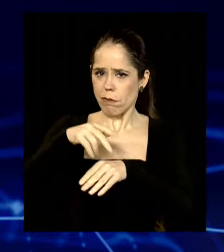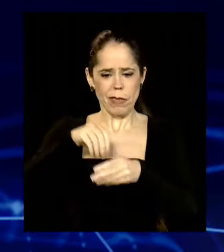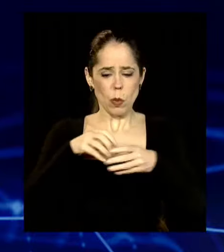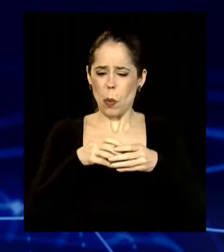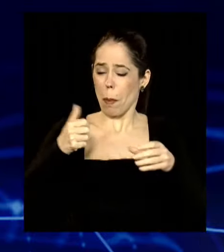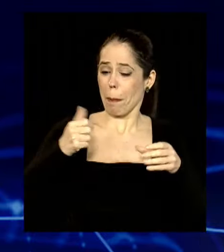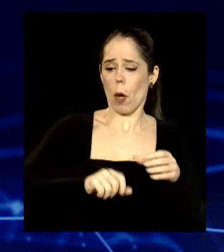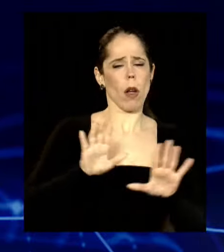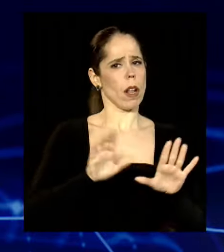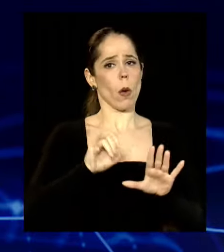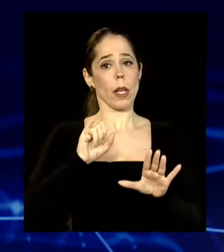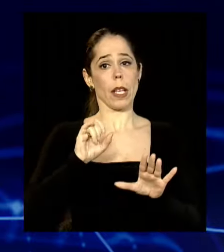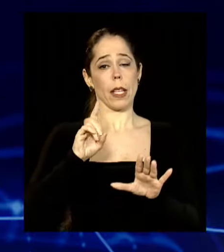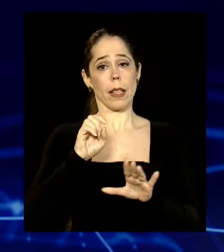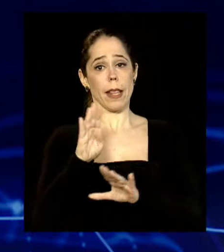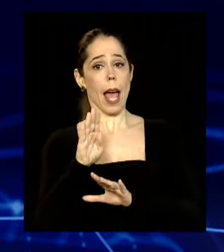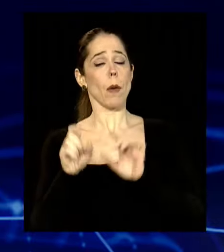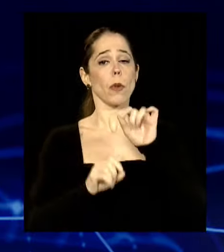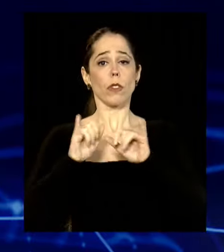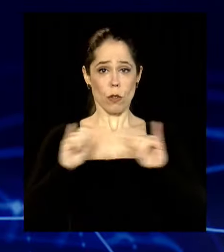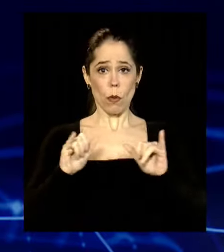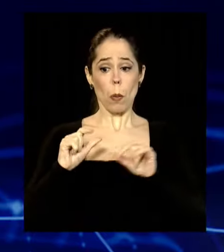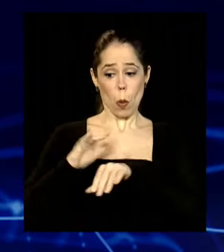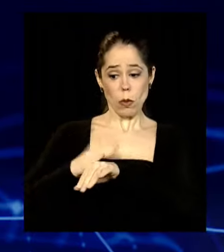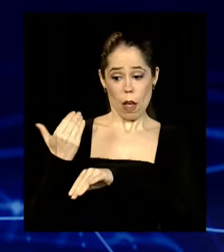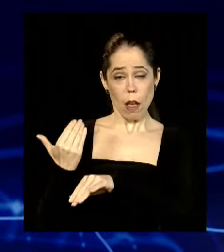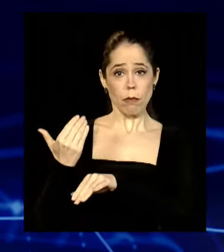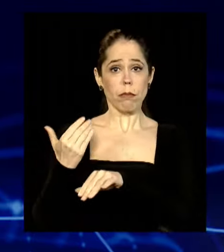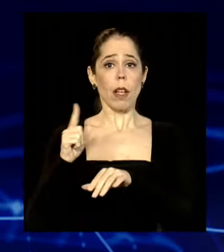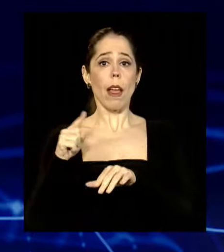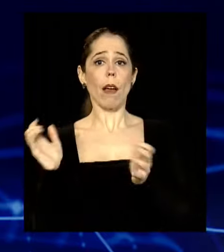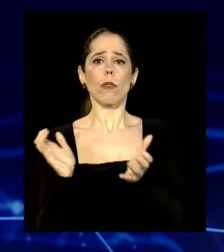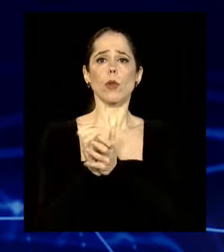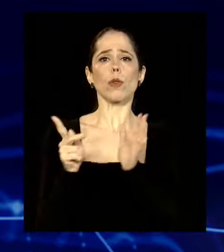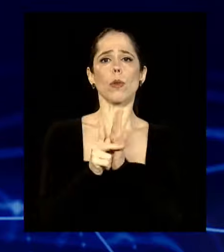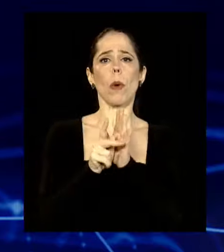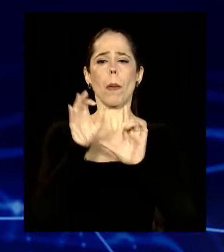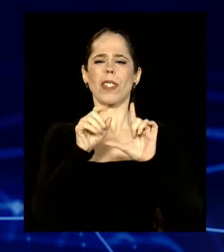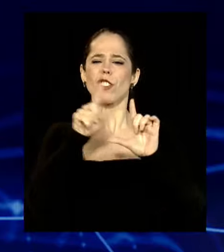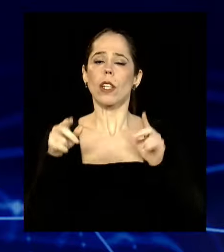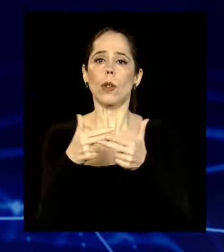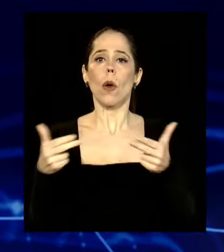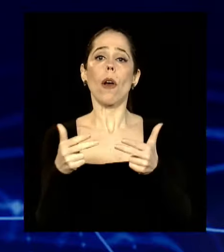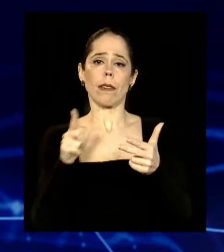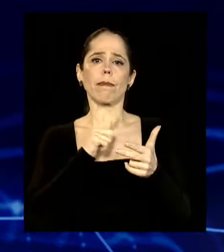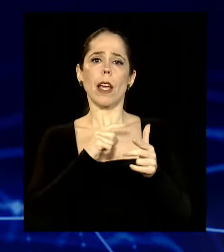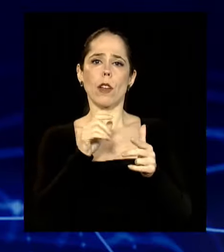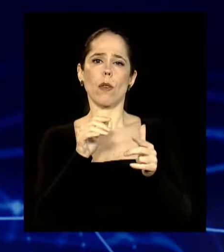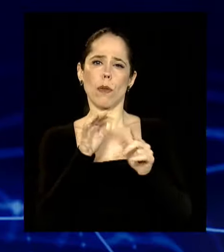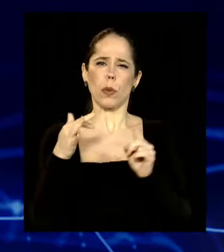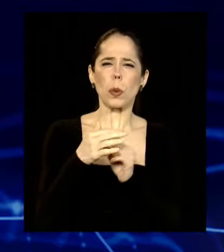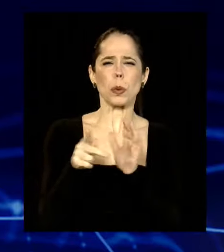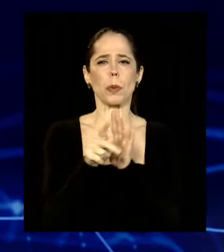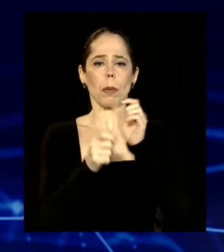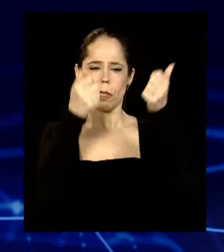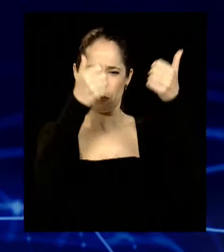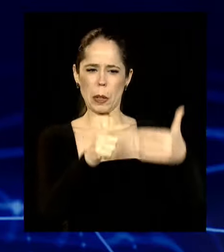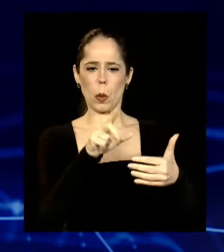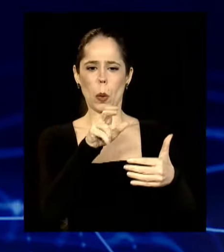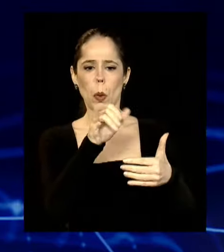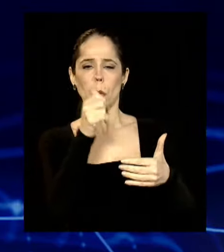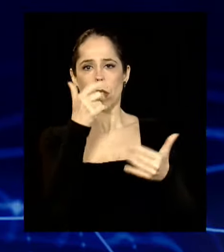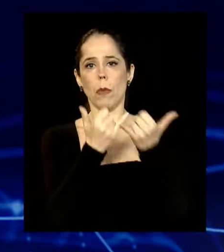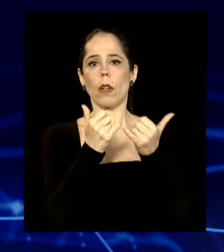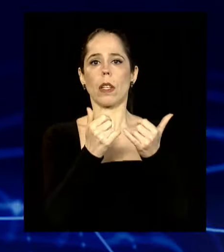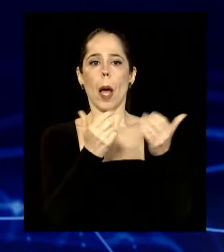recentemente e ele é o conjunto dos indicadores. A parte do fluxo, que a Lúcia falou aqui, que é a aprovação, abandono,